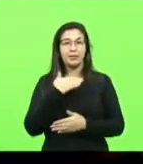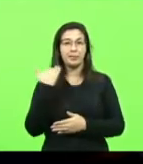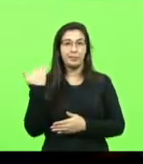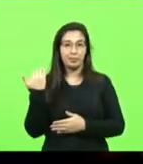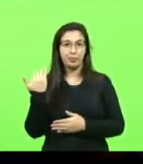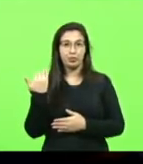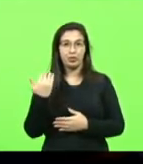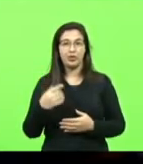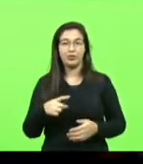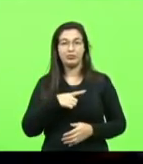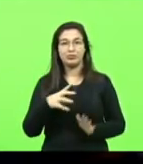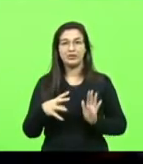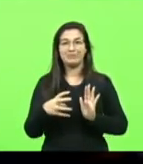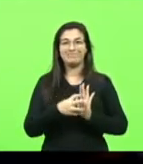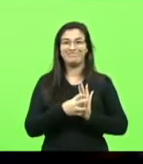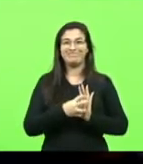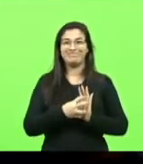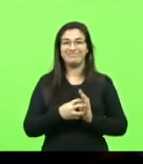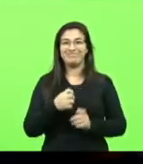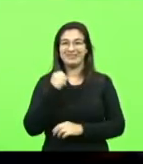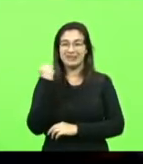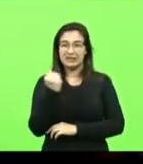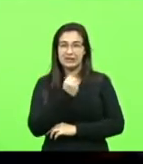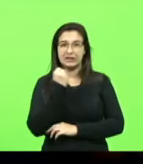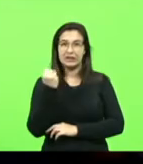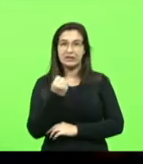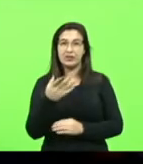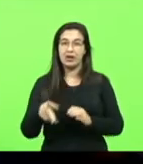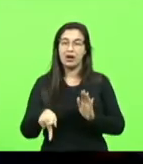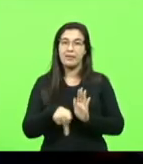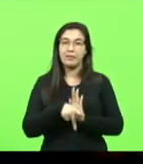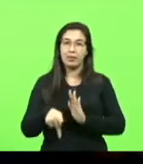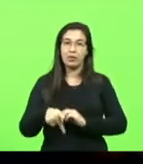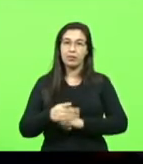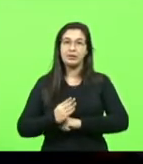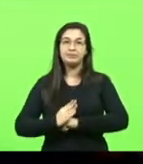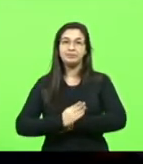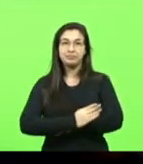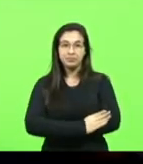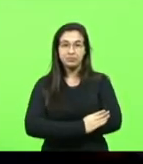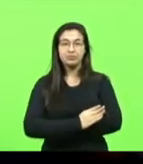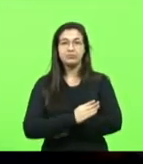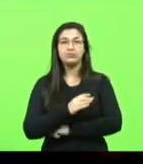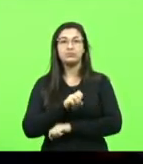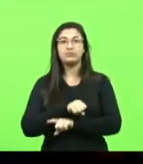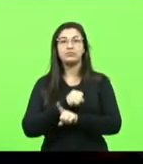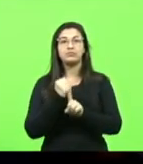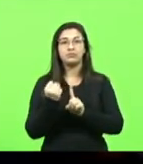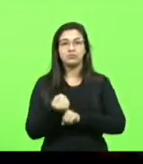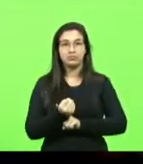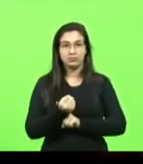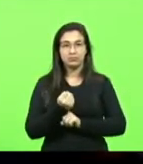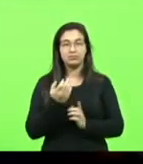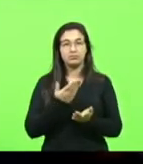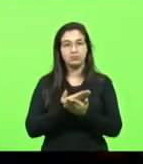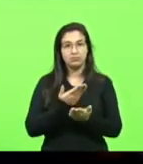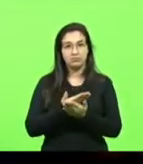câncer extremamente agressivo, natural de tubarão, socióloga, professora aposentada da UDESC.